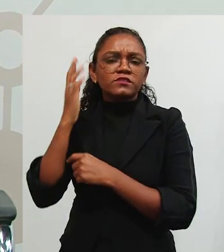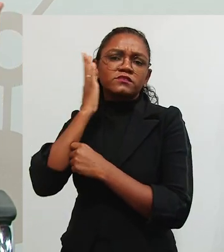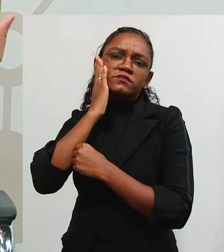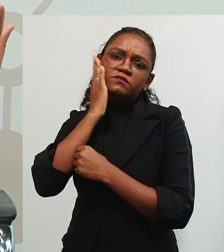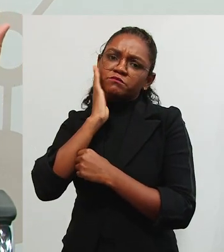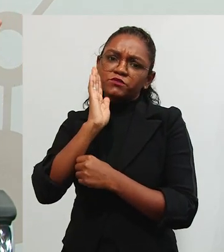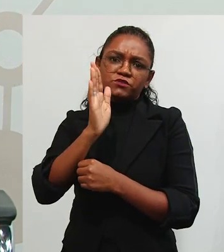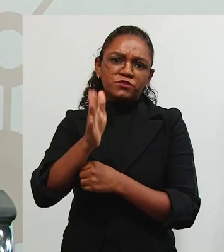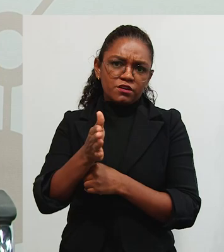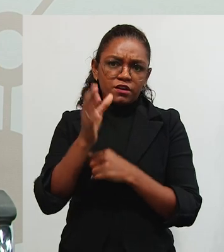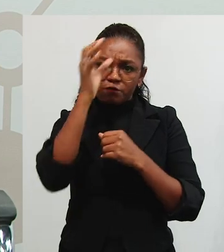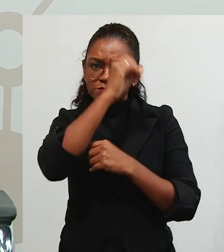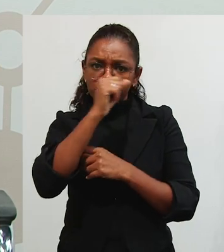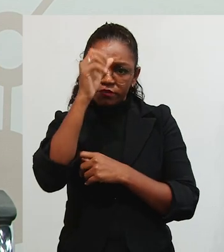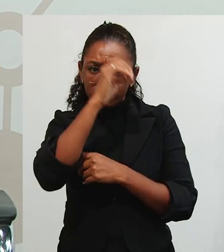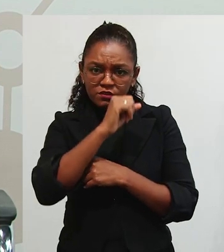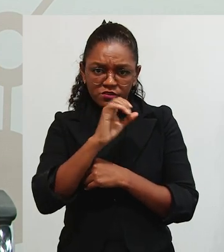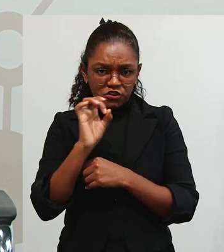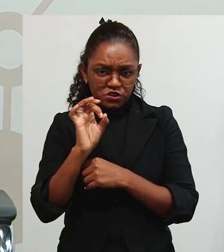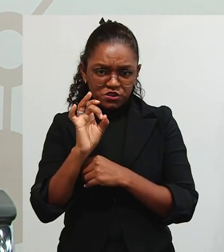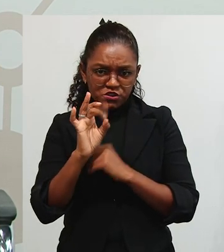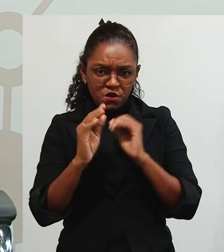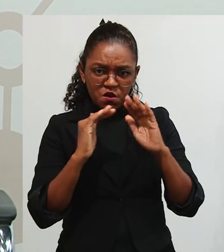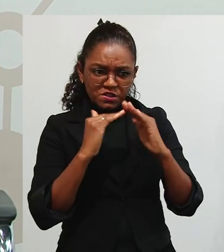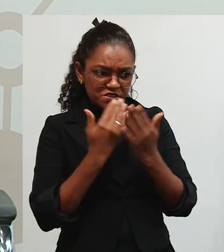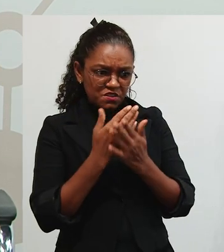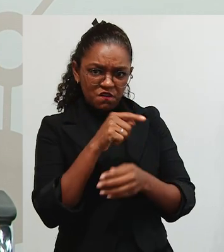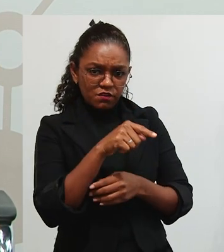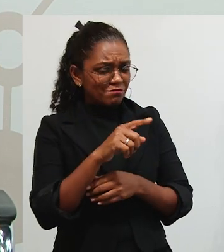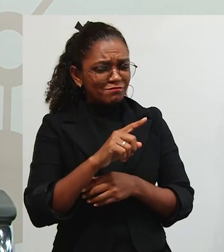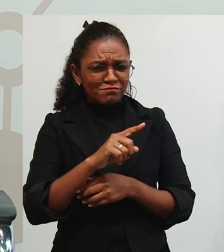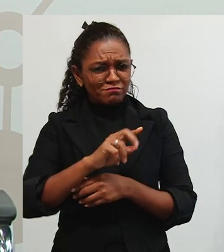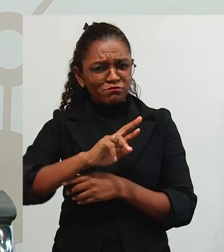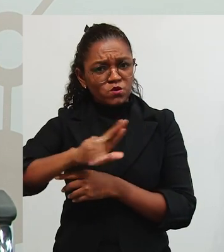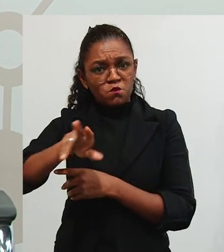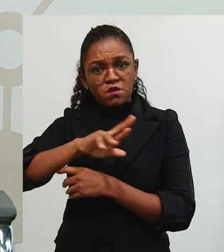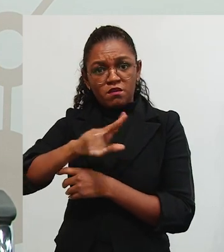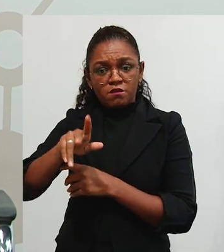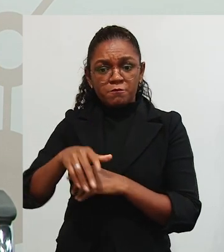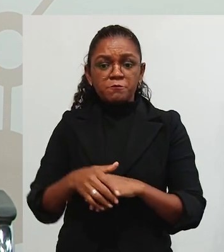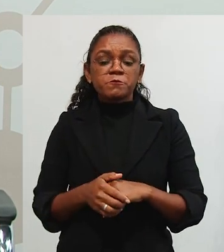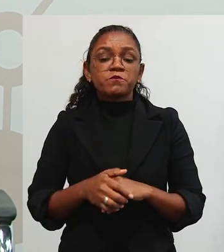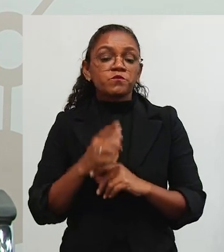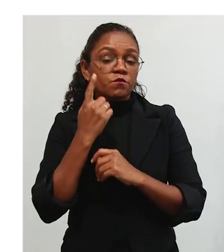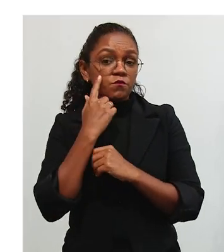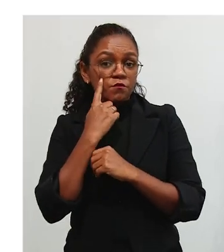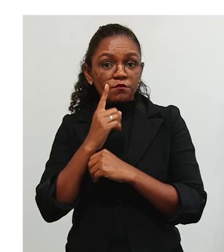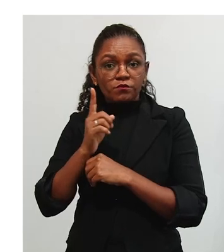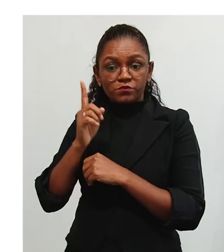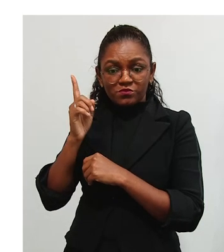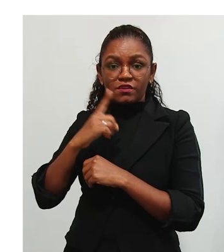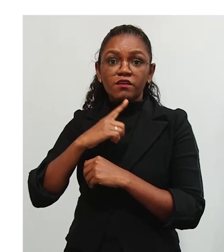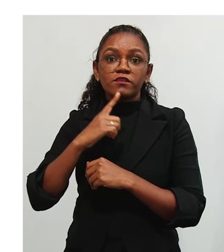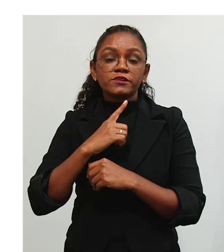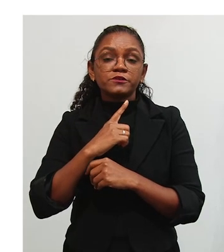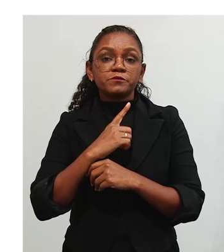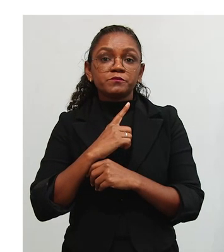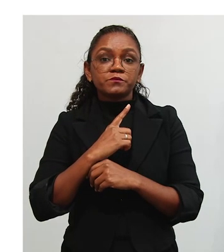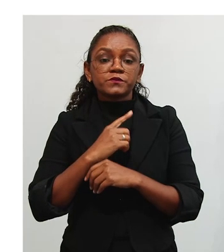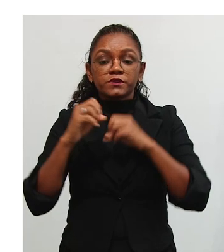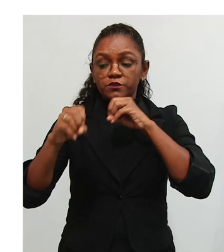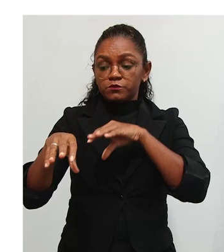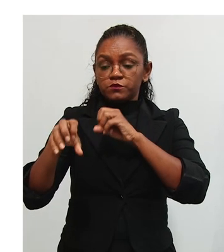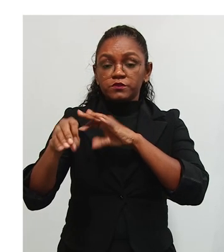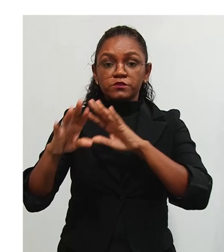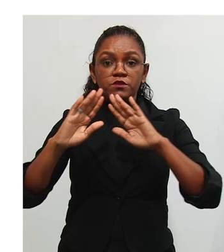Que a criança começa a aprender, não só antes, não só na escola. E aí, aqui, nós temos,